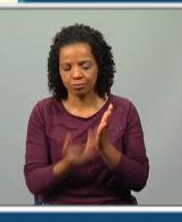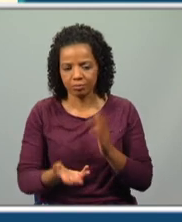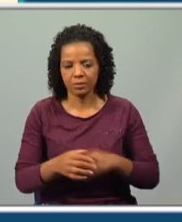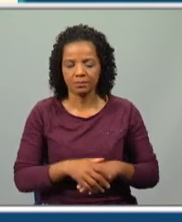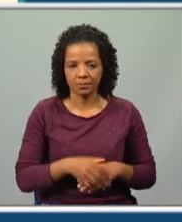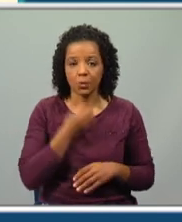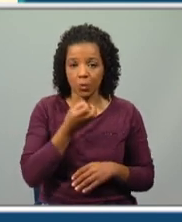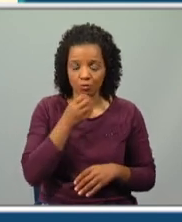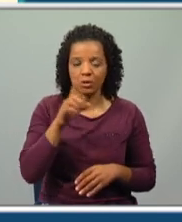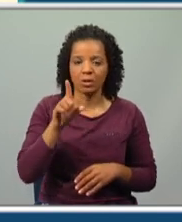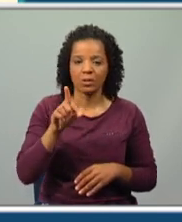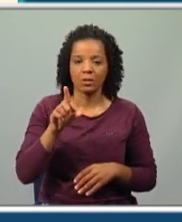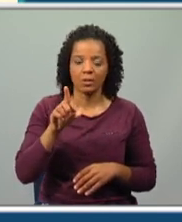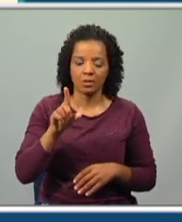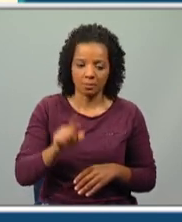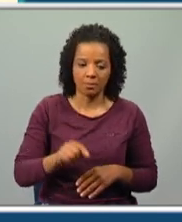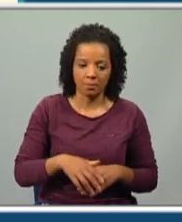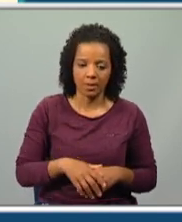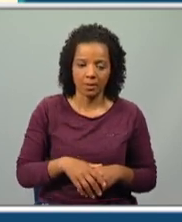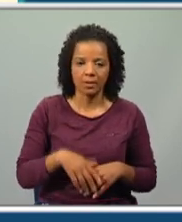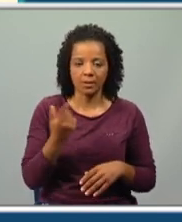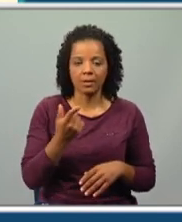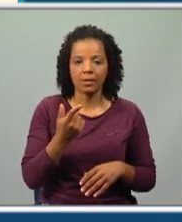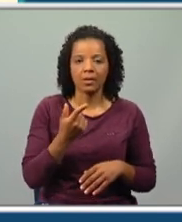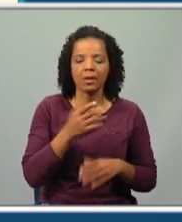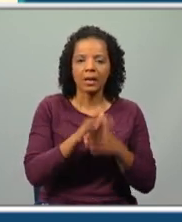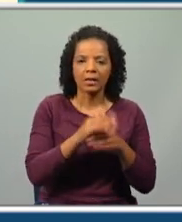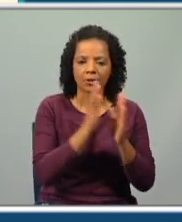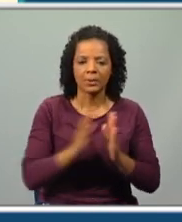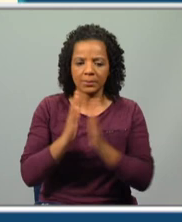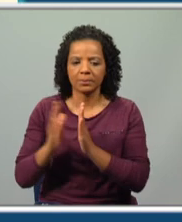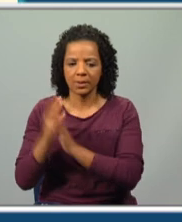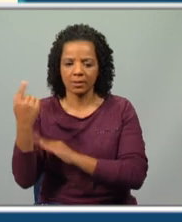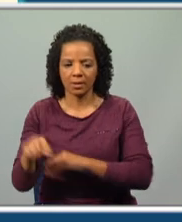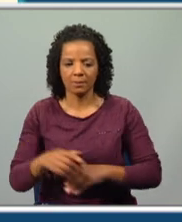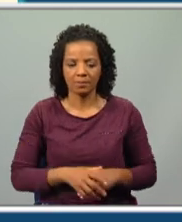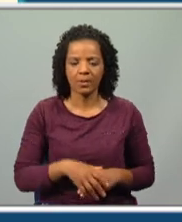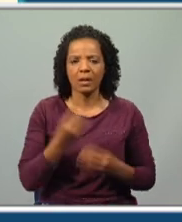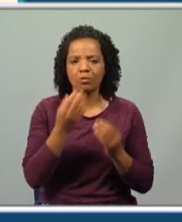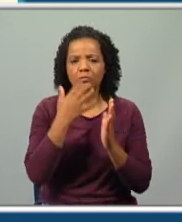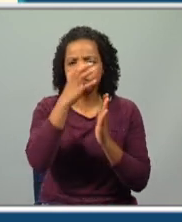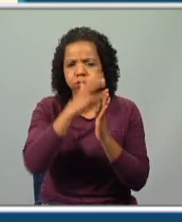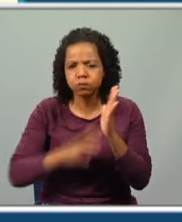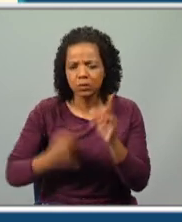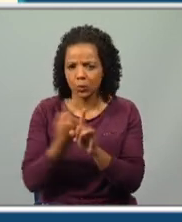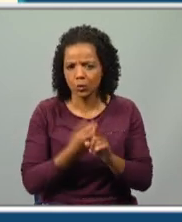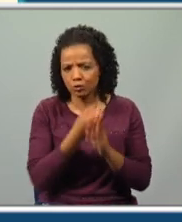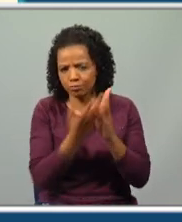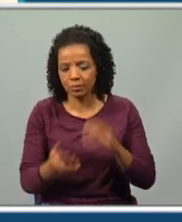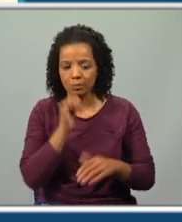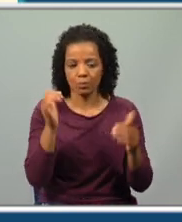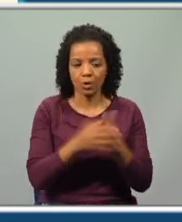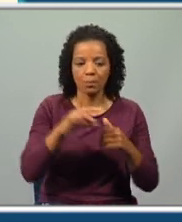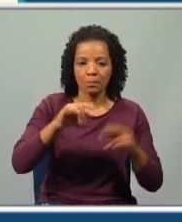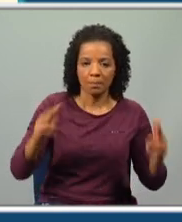contos, e também depois temos a compilação das suas cartas, por exemplo. Portanto, é muito extensa. Morreu em